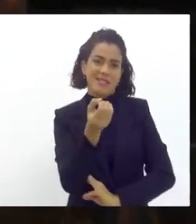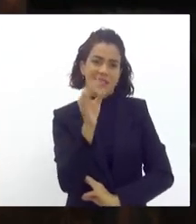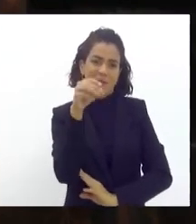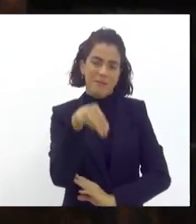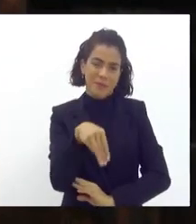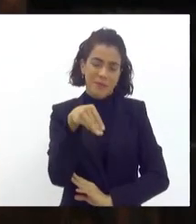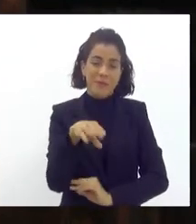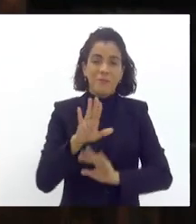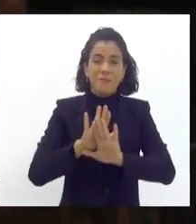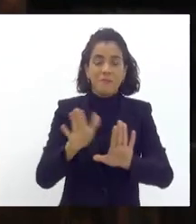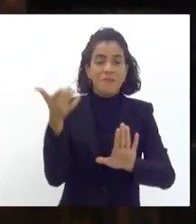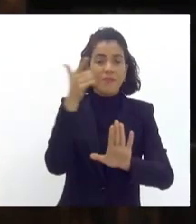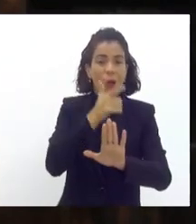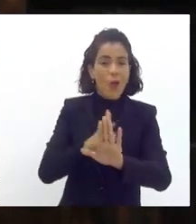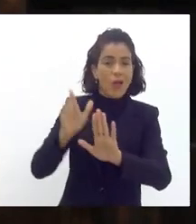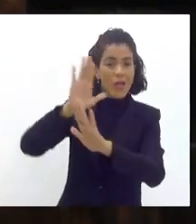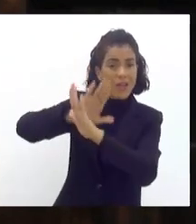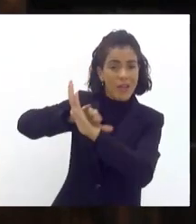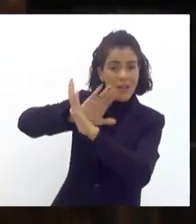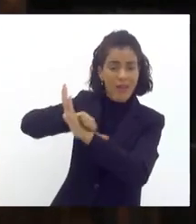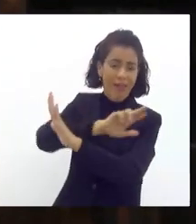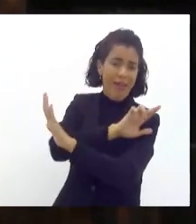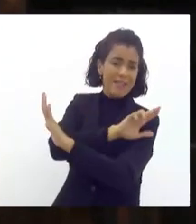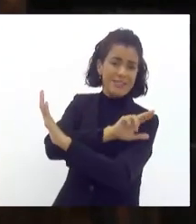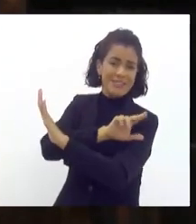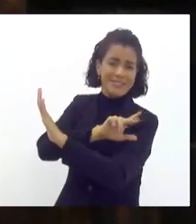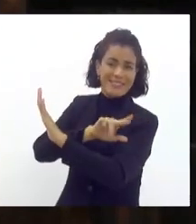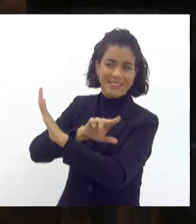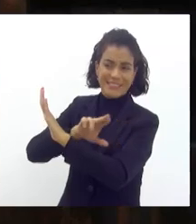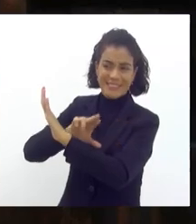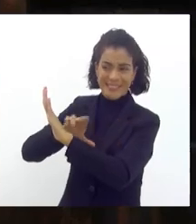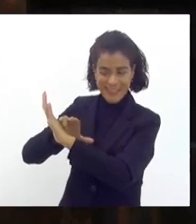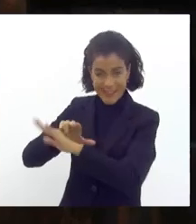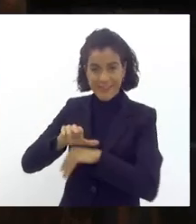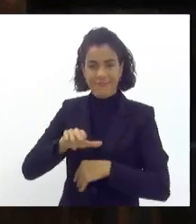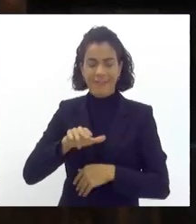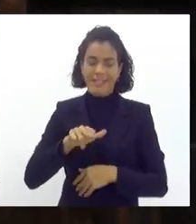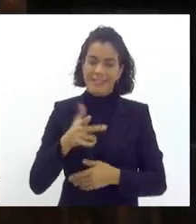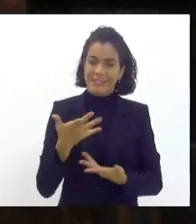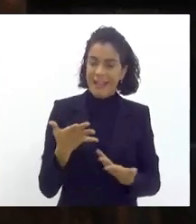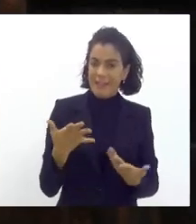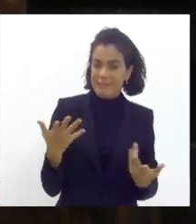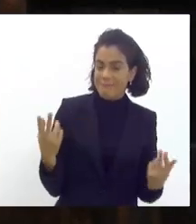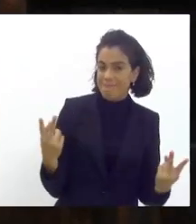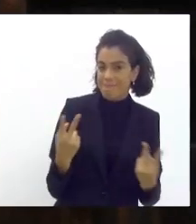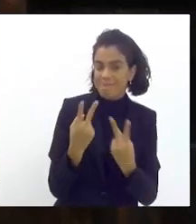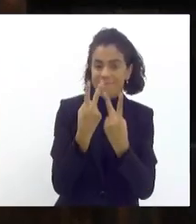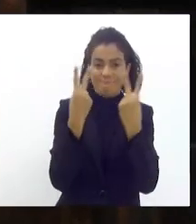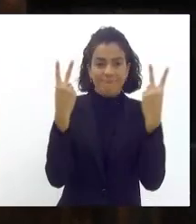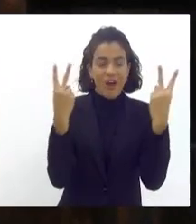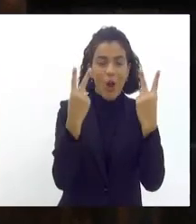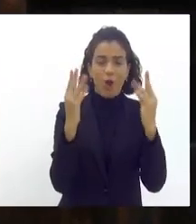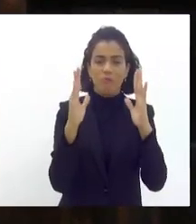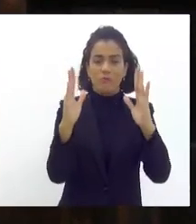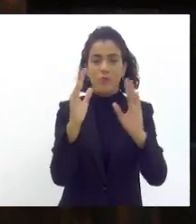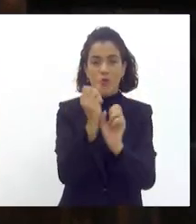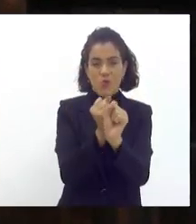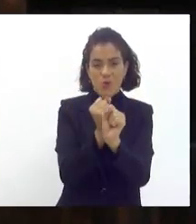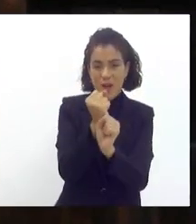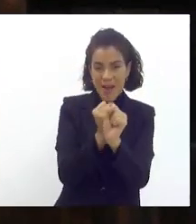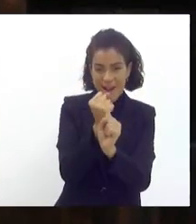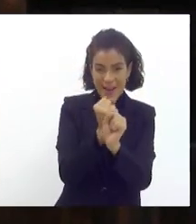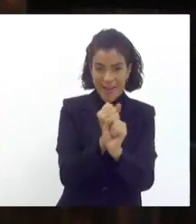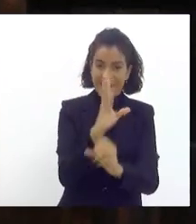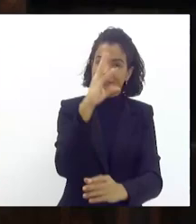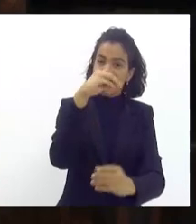conseguem enxergar que é toda a sua diversidade que é toda a sua riqueza durante todo o ano dentro de cada